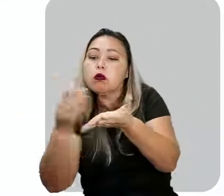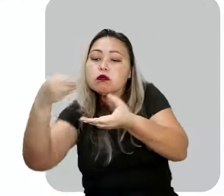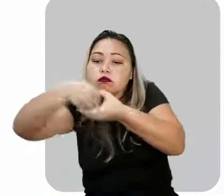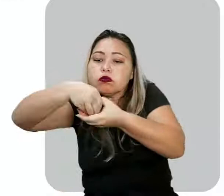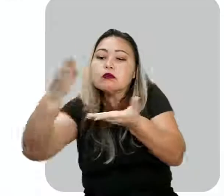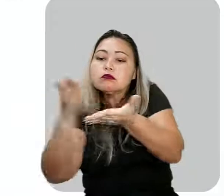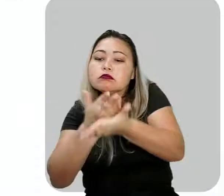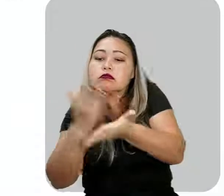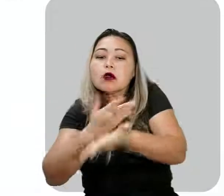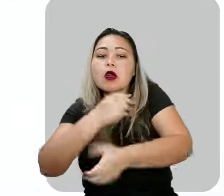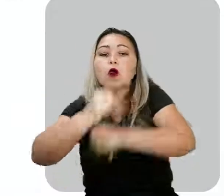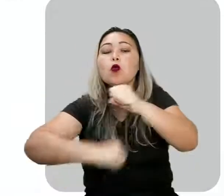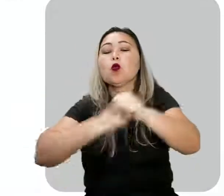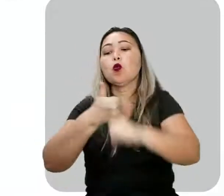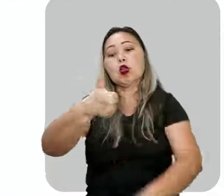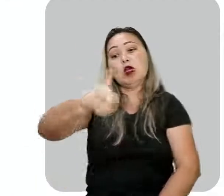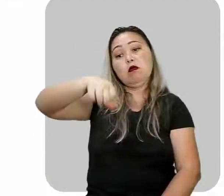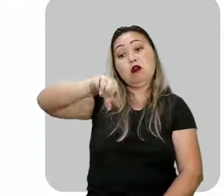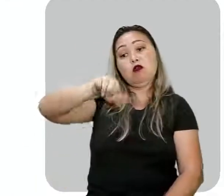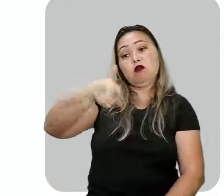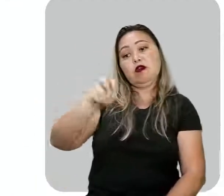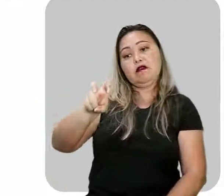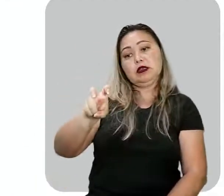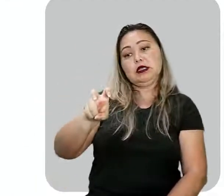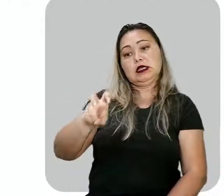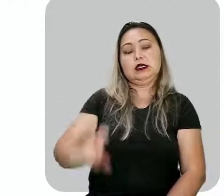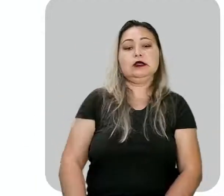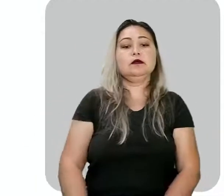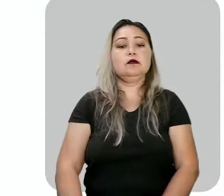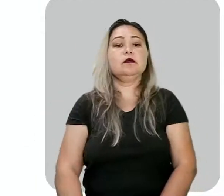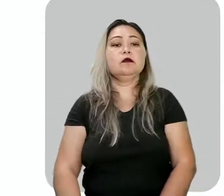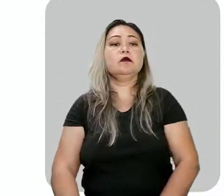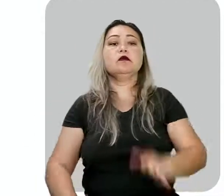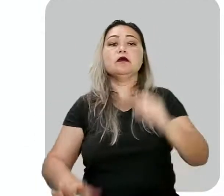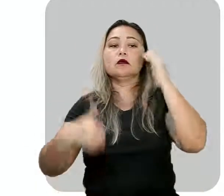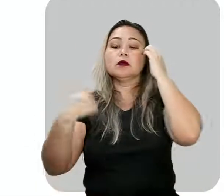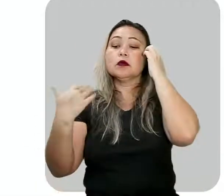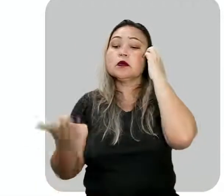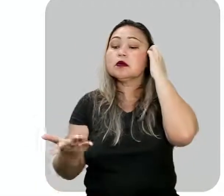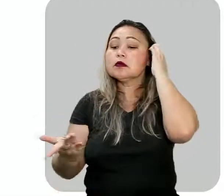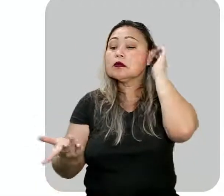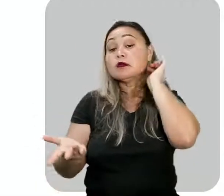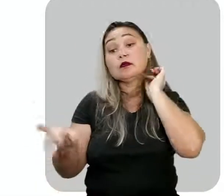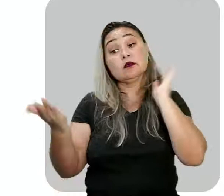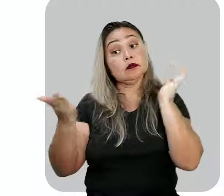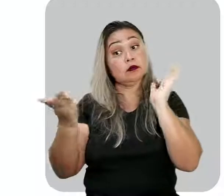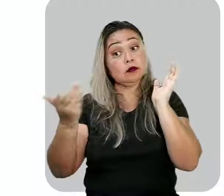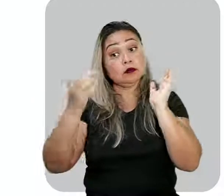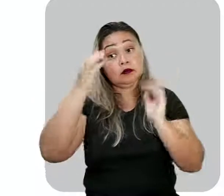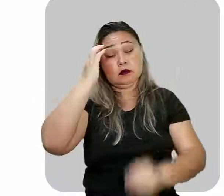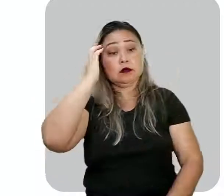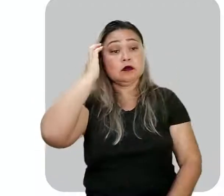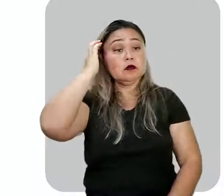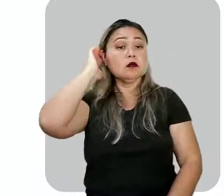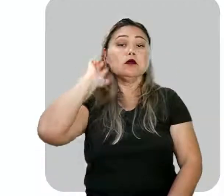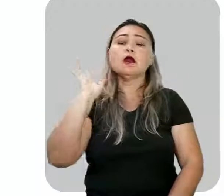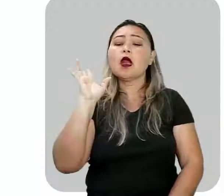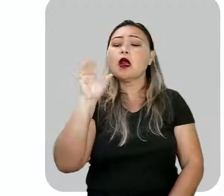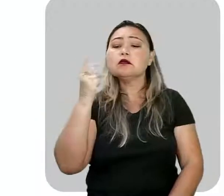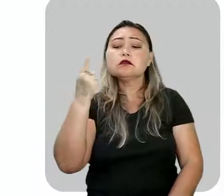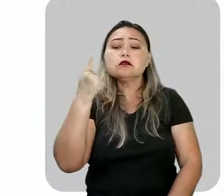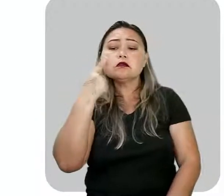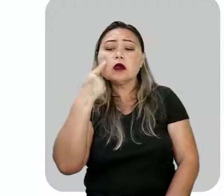1915, ok? E assim, nós vamos agora só